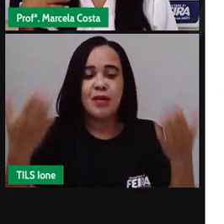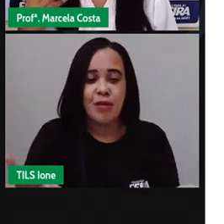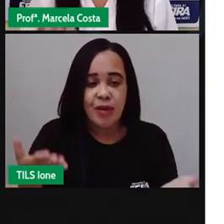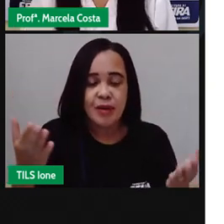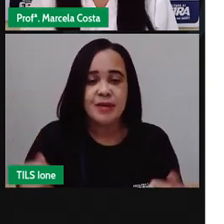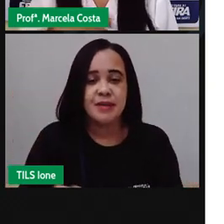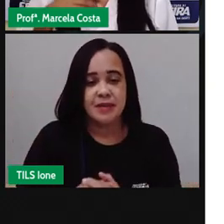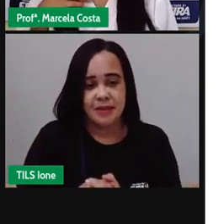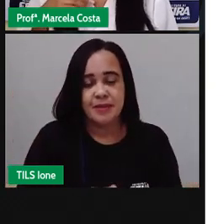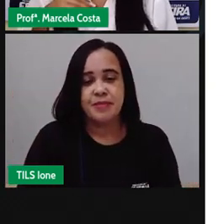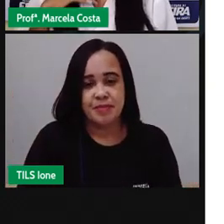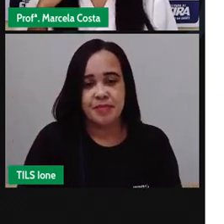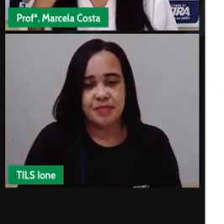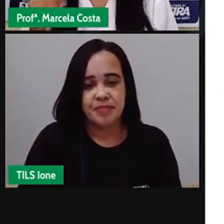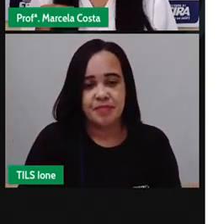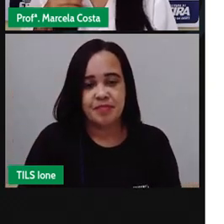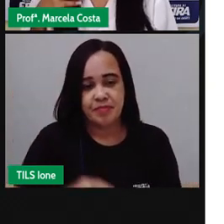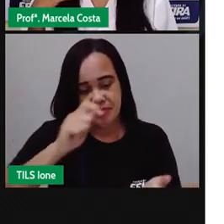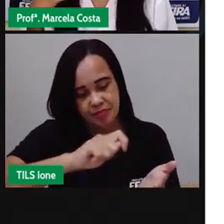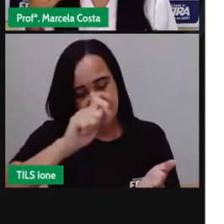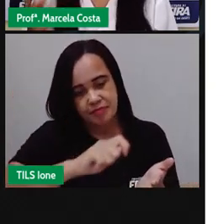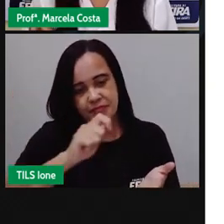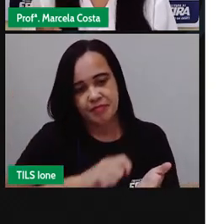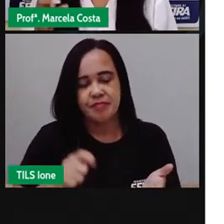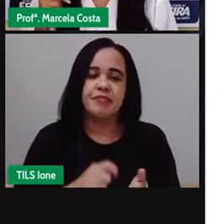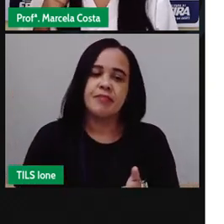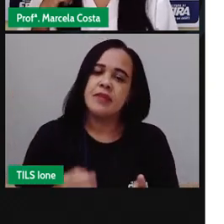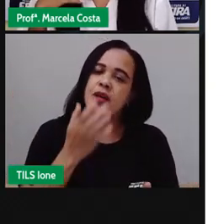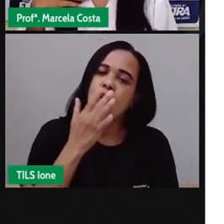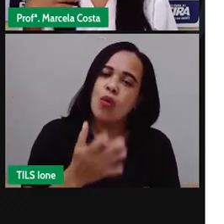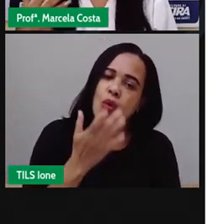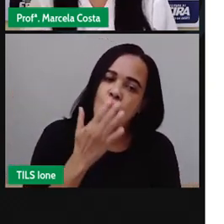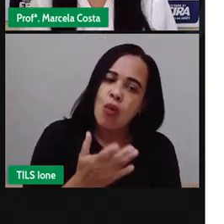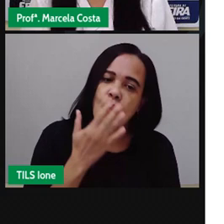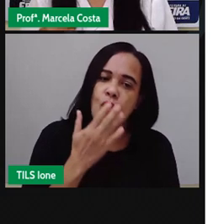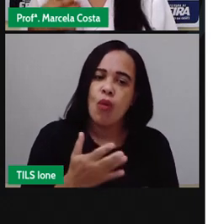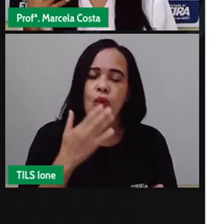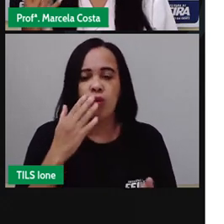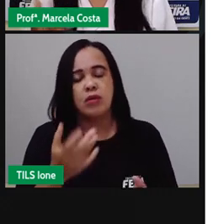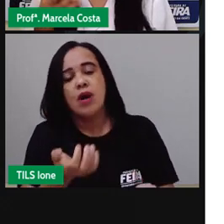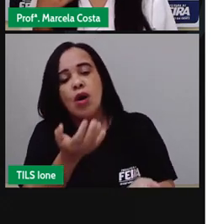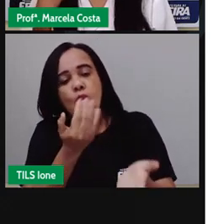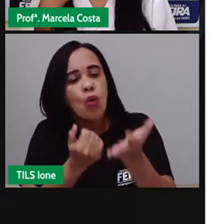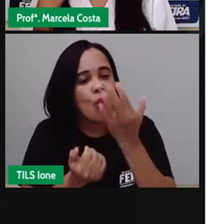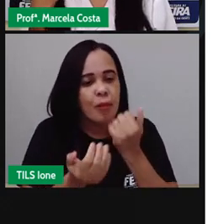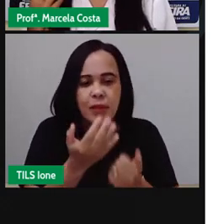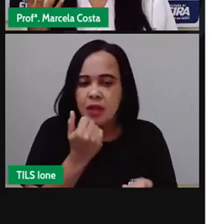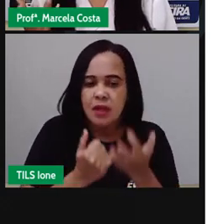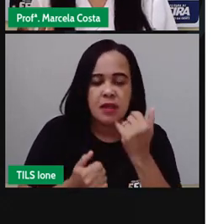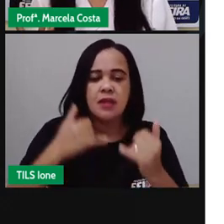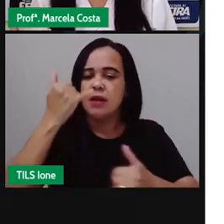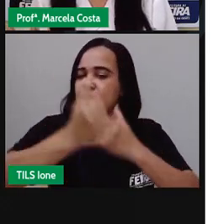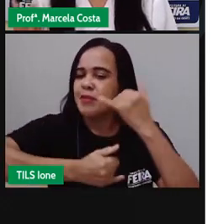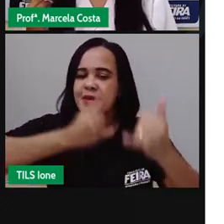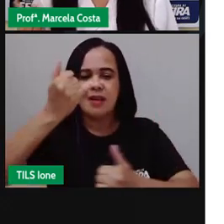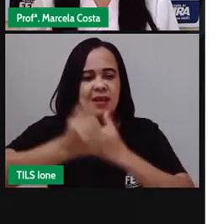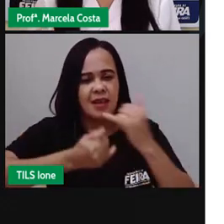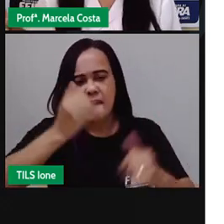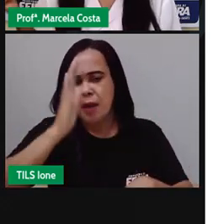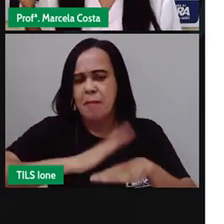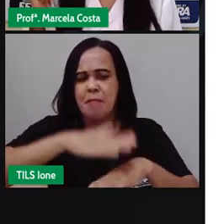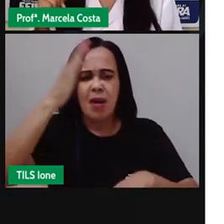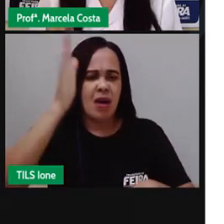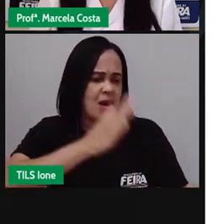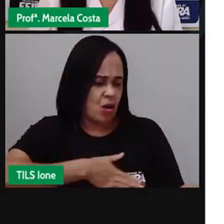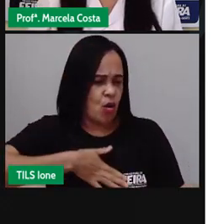você vai fazer perguntas sobre cores sobre comida brinquedo sobre as preferências para